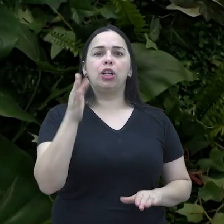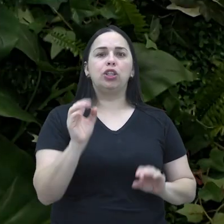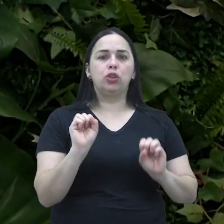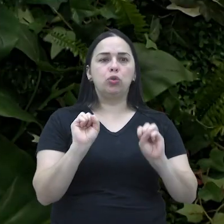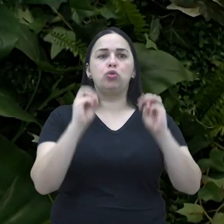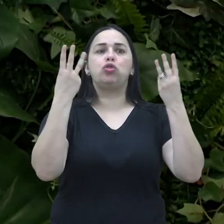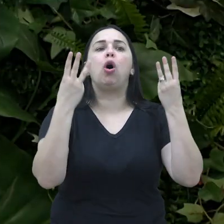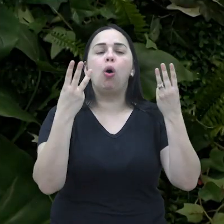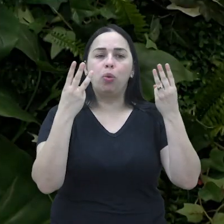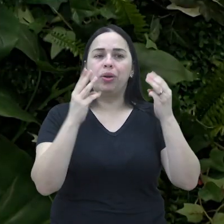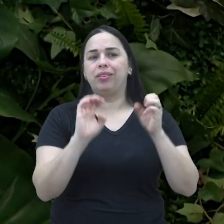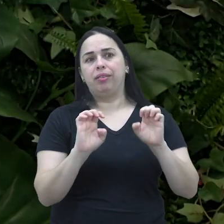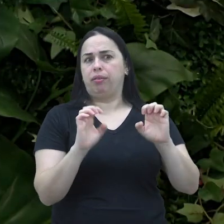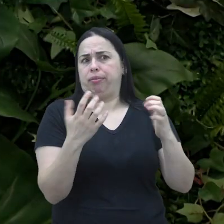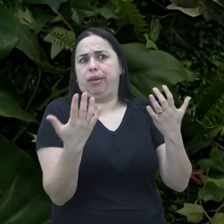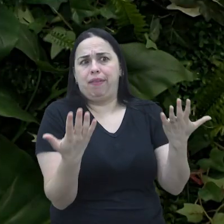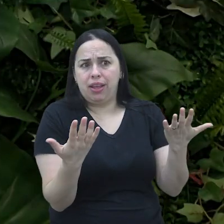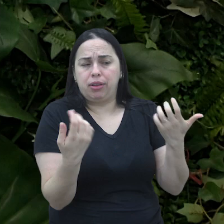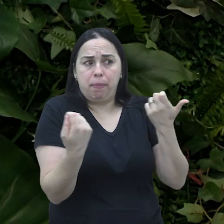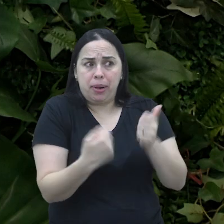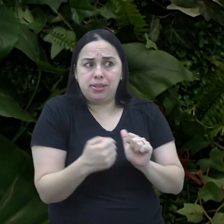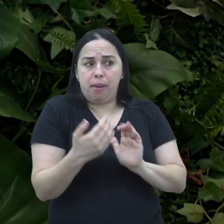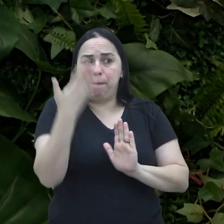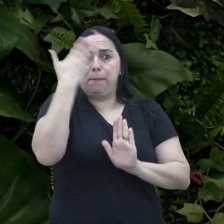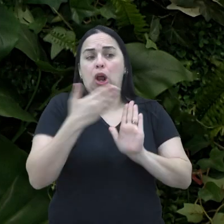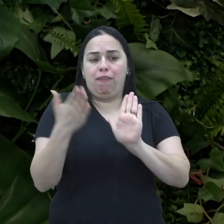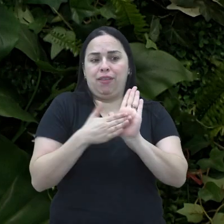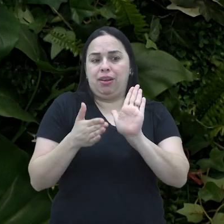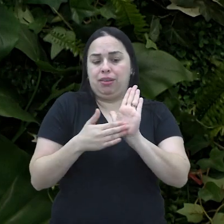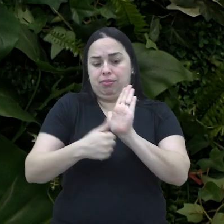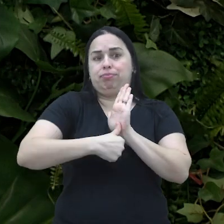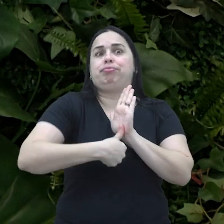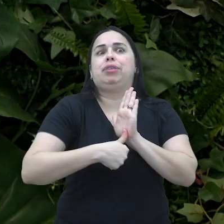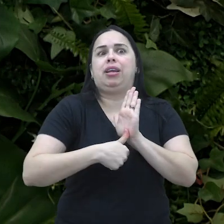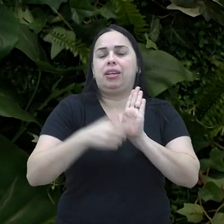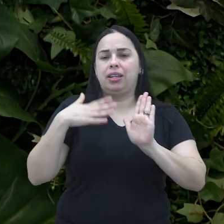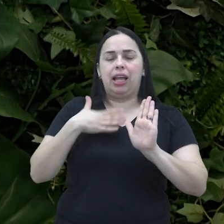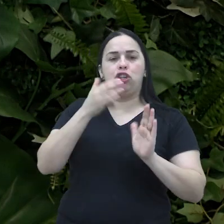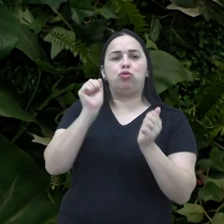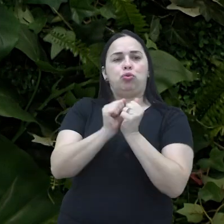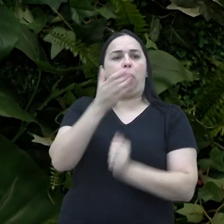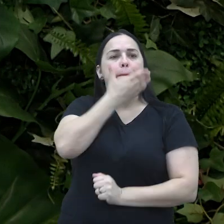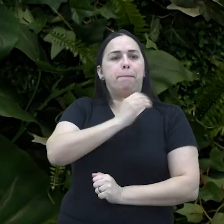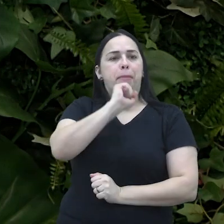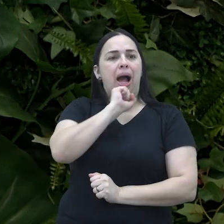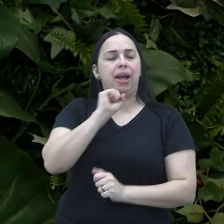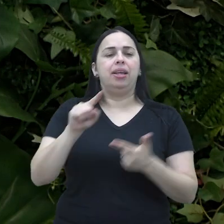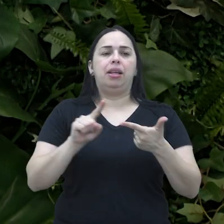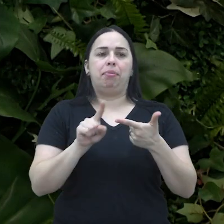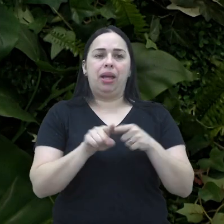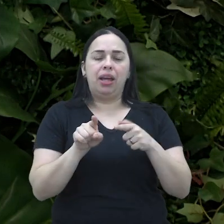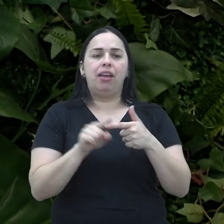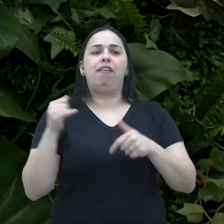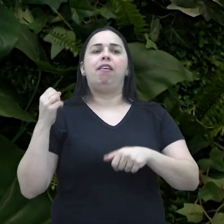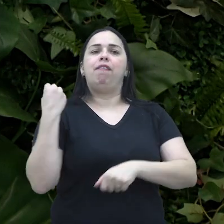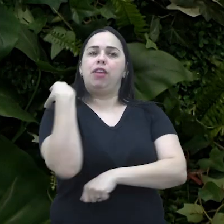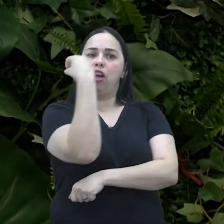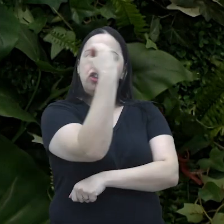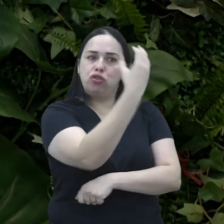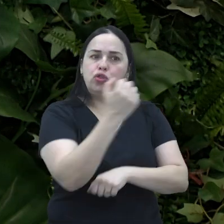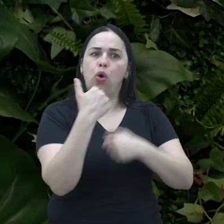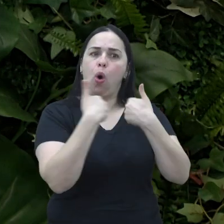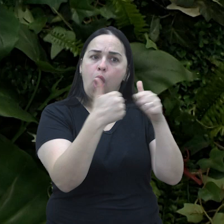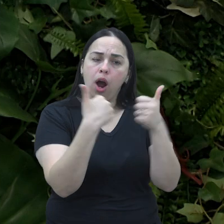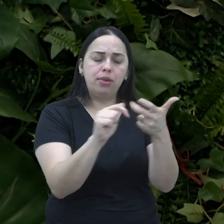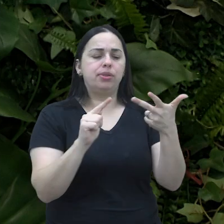A gente usa muito para identificação em shows, né, quando a gente vai em algum evento que precisa, né, identificar, que está com os pais, é